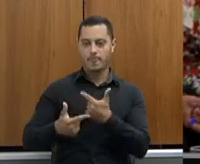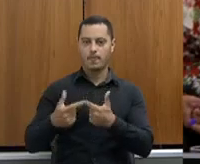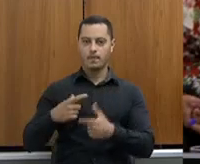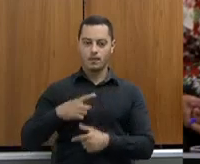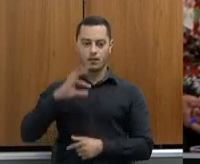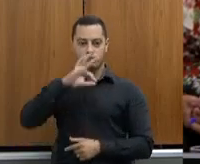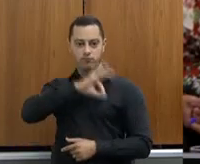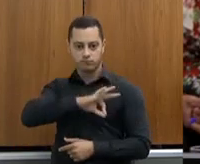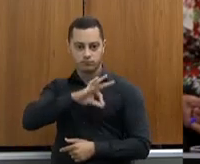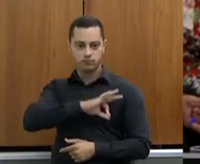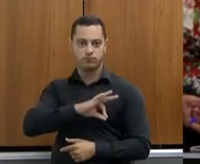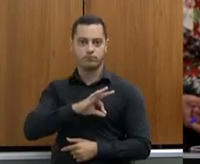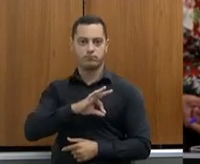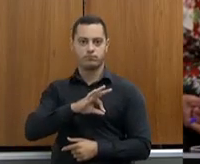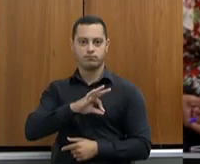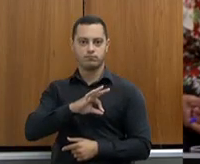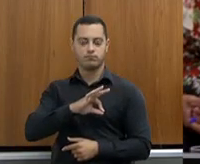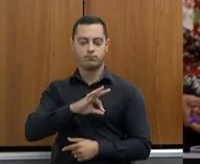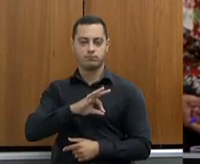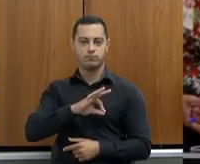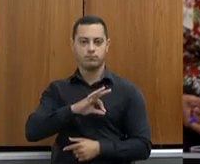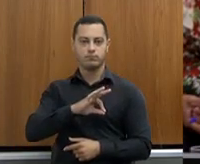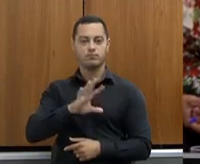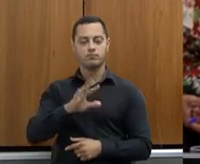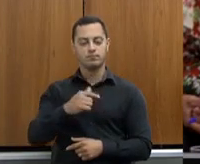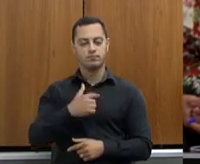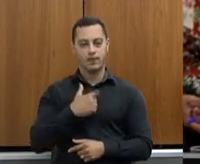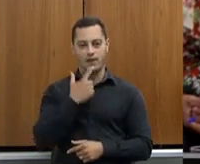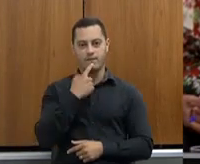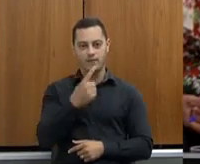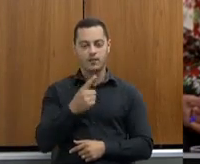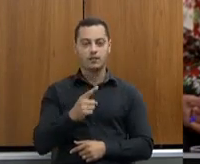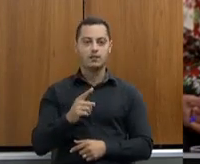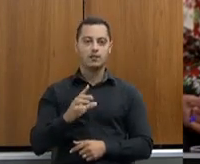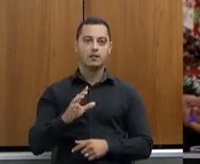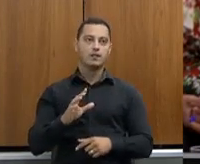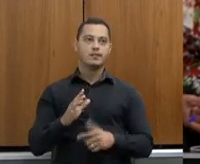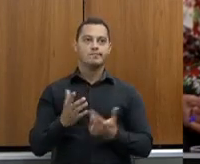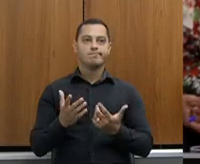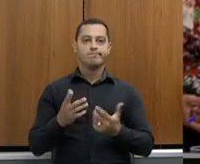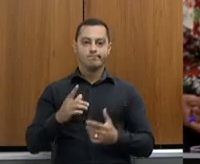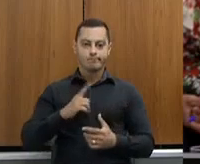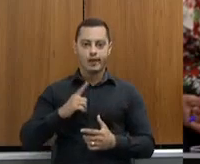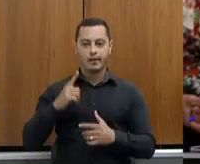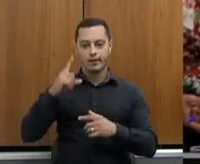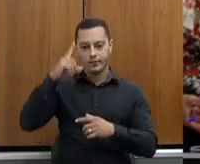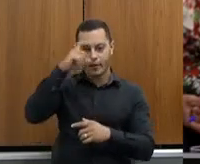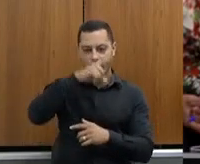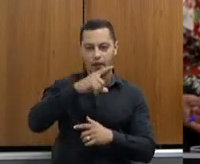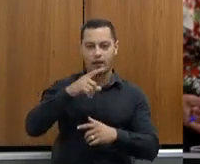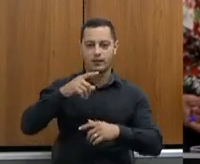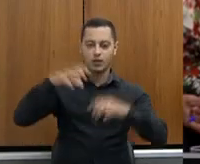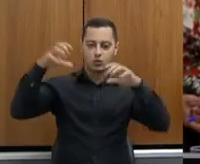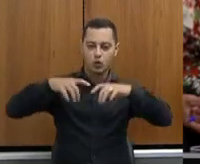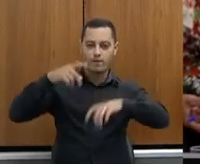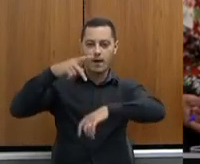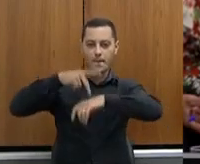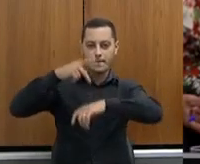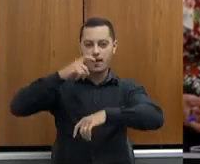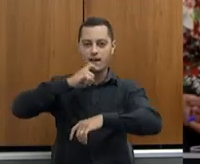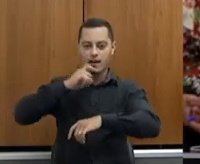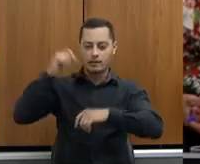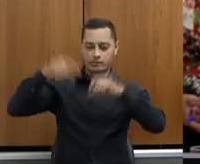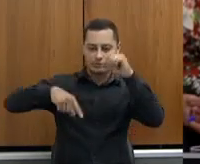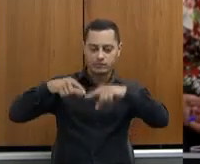e uma dádiva. Eu arrisco a dizer que, mesmo com toda dificuldade, chuvas de granizo, pandemia,